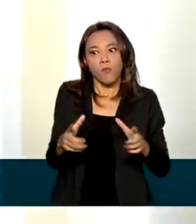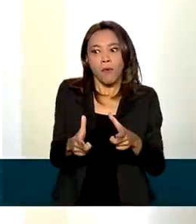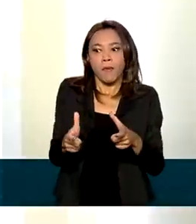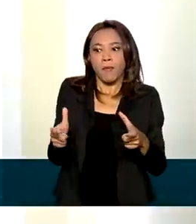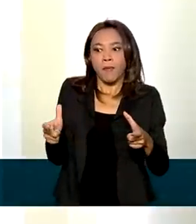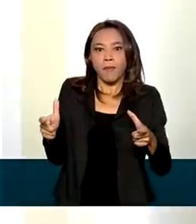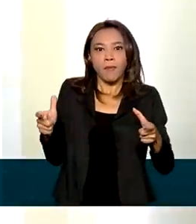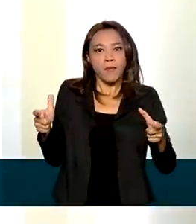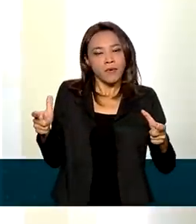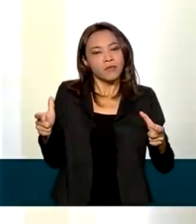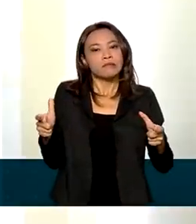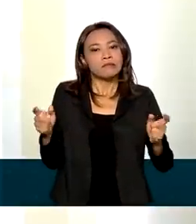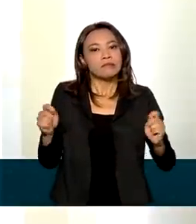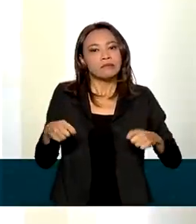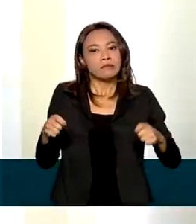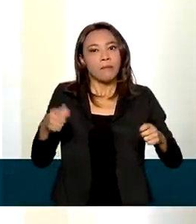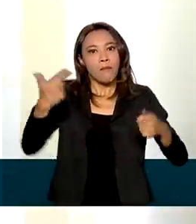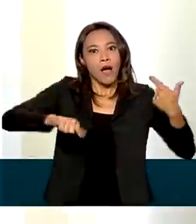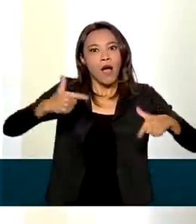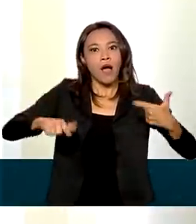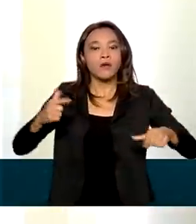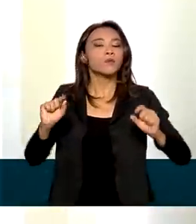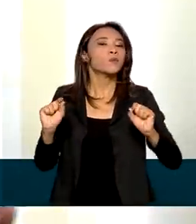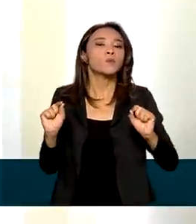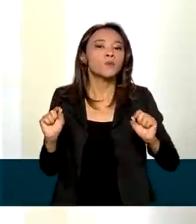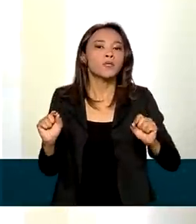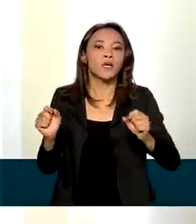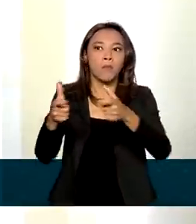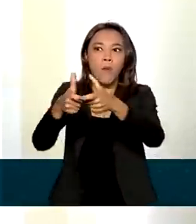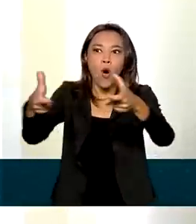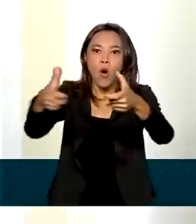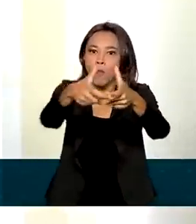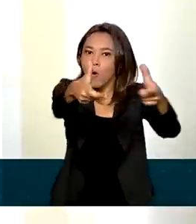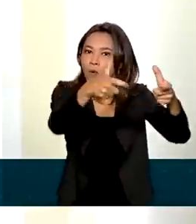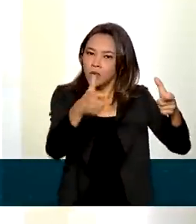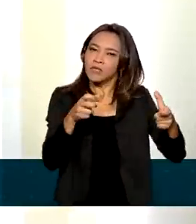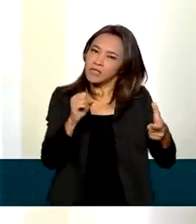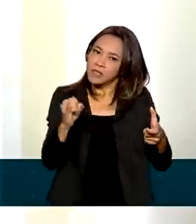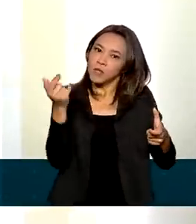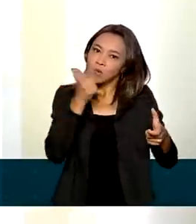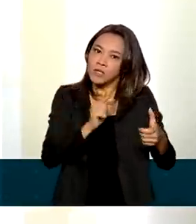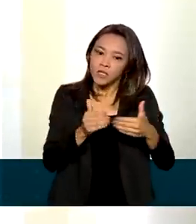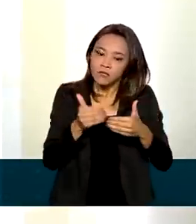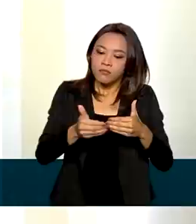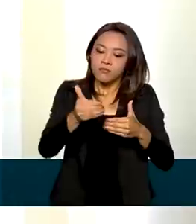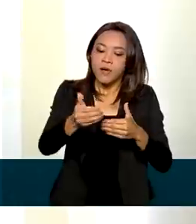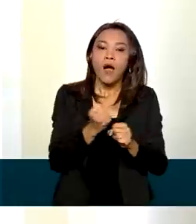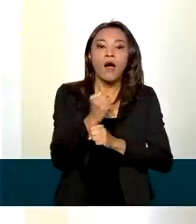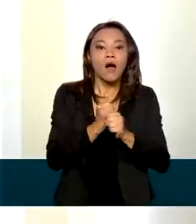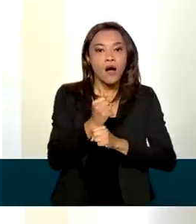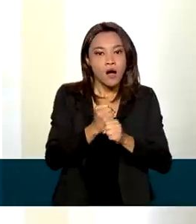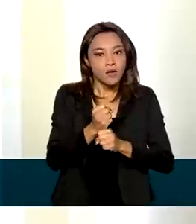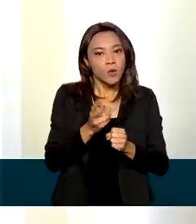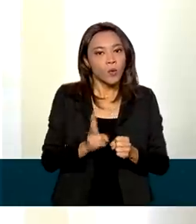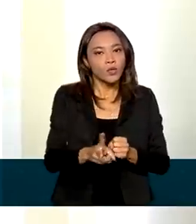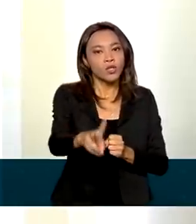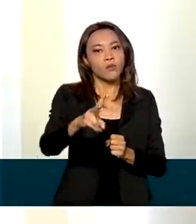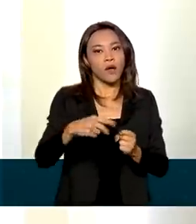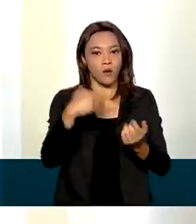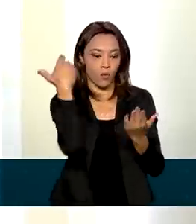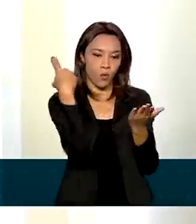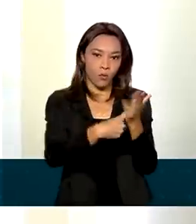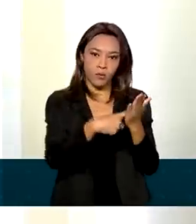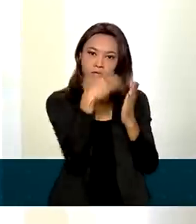falando de possíveis expansões. Caso a gente consiga, nos próximos anos, continuar a nossa agenda da